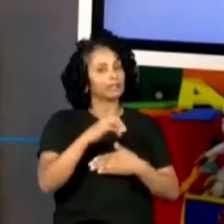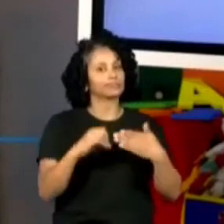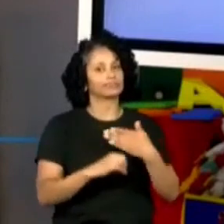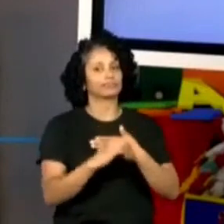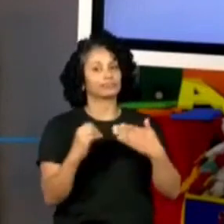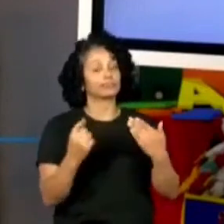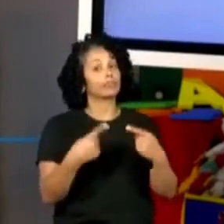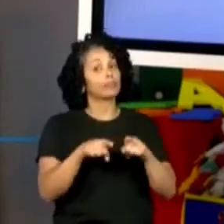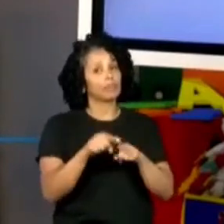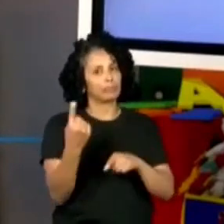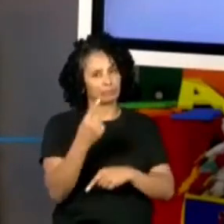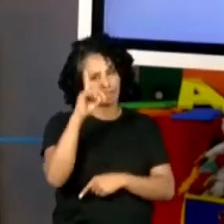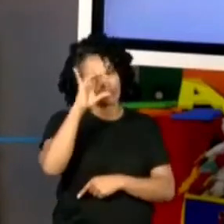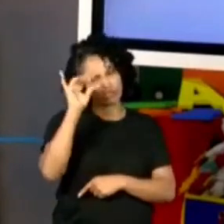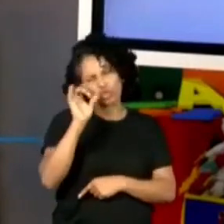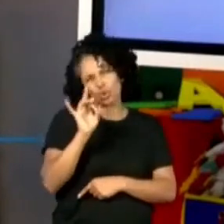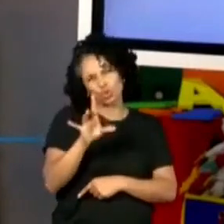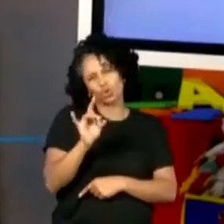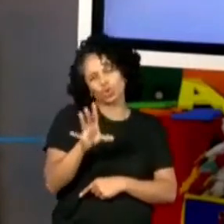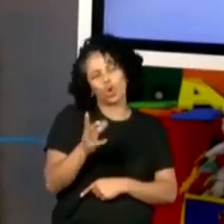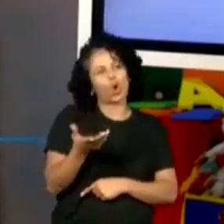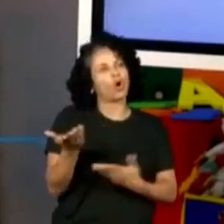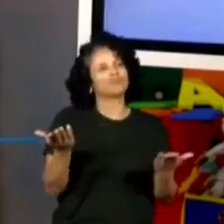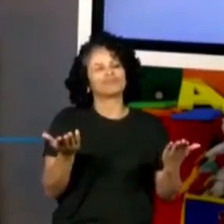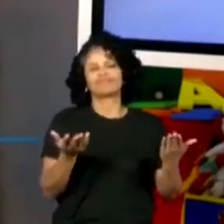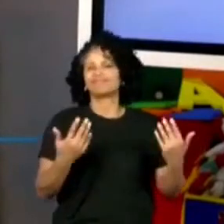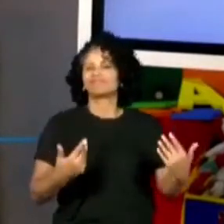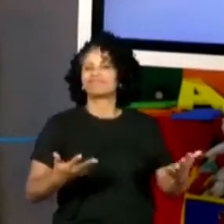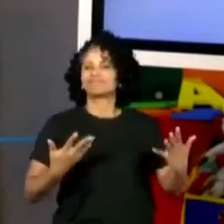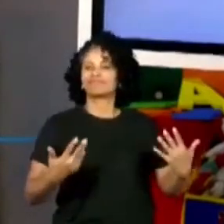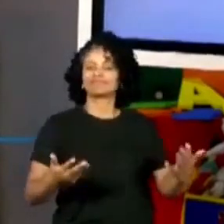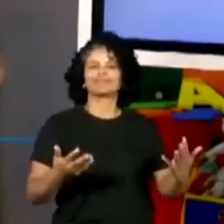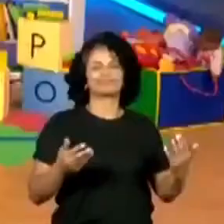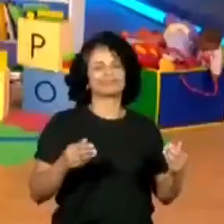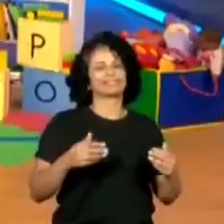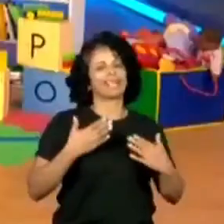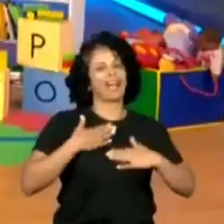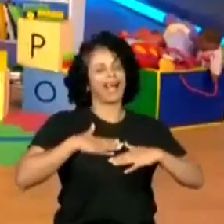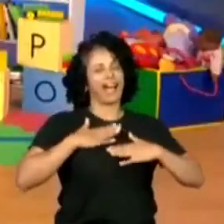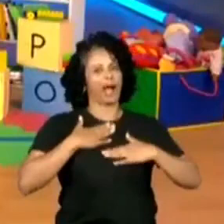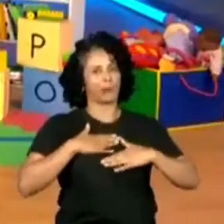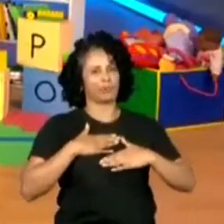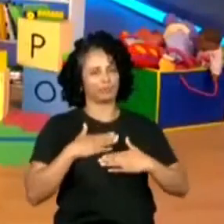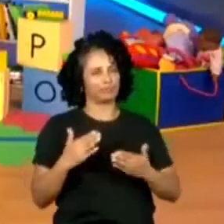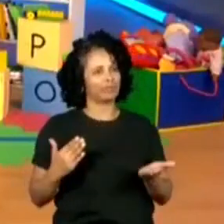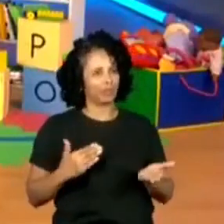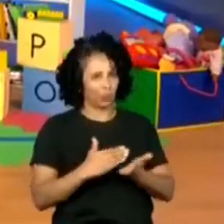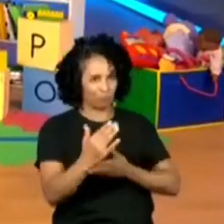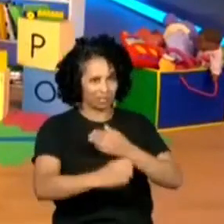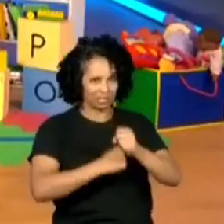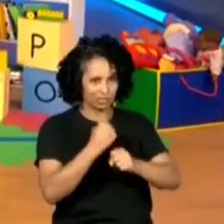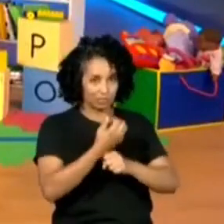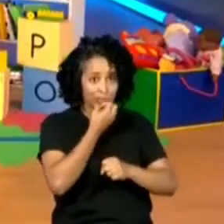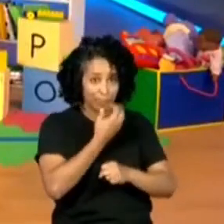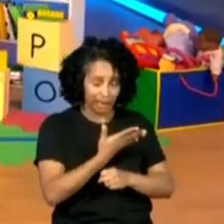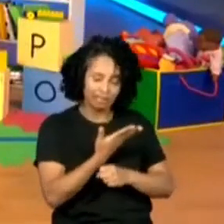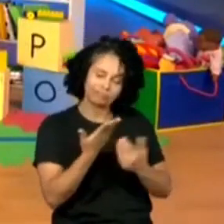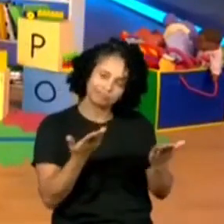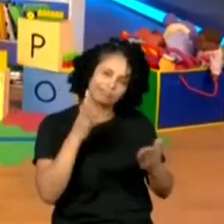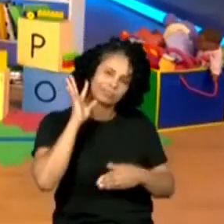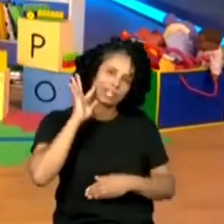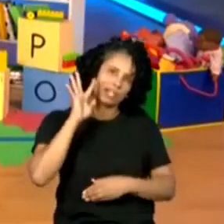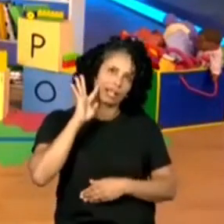esse primeiro dia para descontrair, né? Para a gente começar o ano aí com o pé direito. Eu acho que a gente começou. O você acha? Ah, foi legal. Você acha que eu